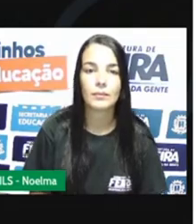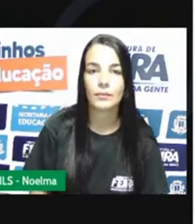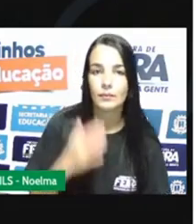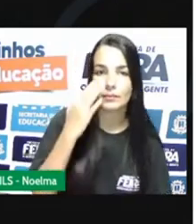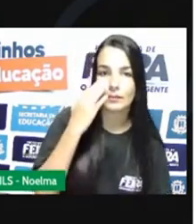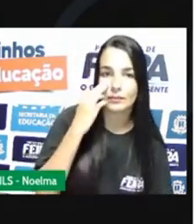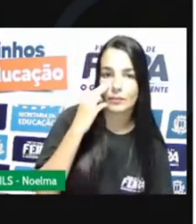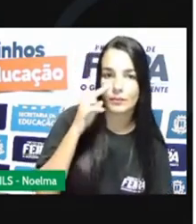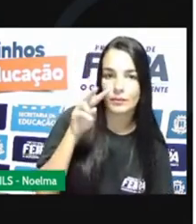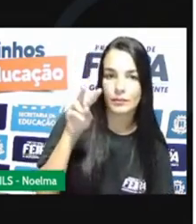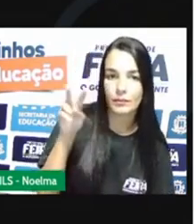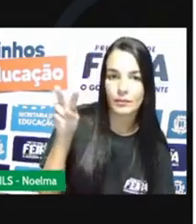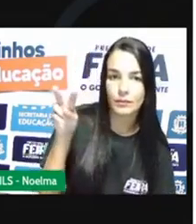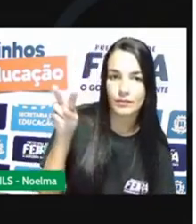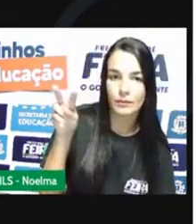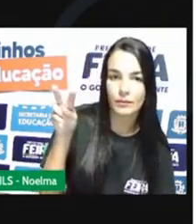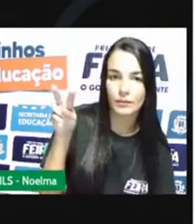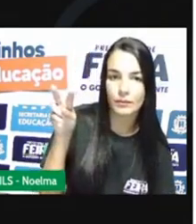Olha.